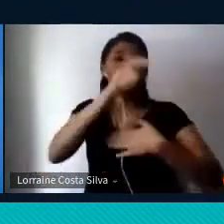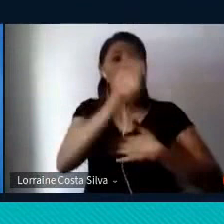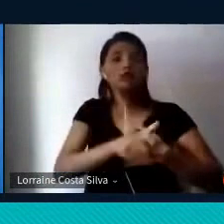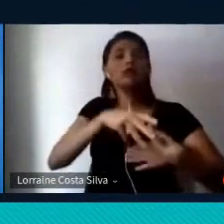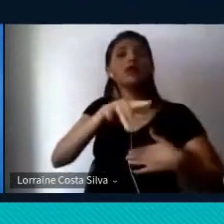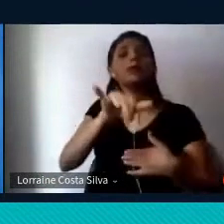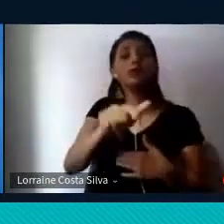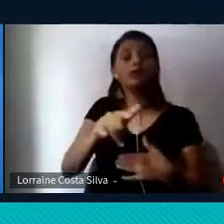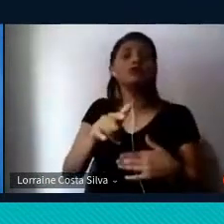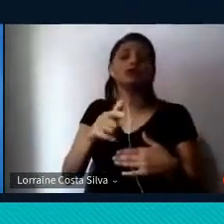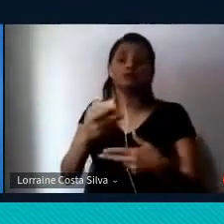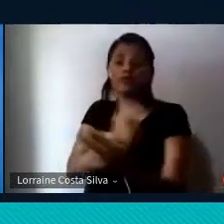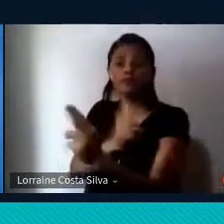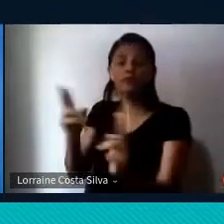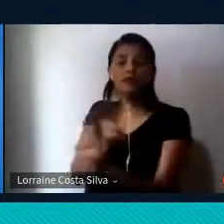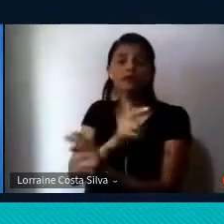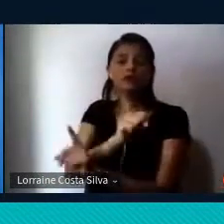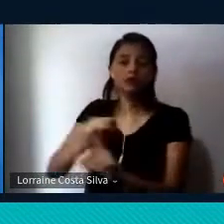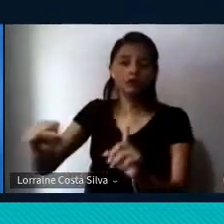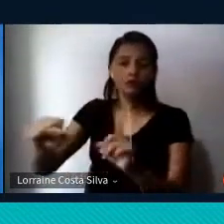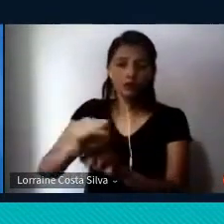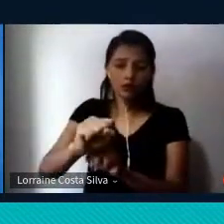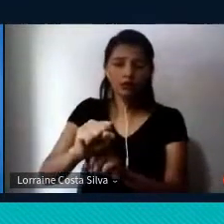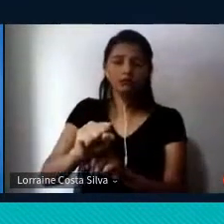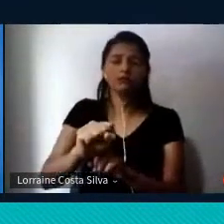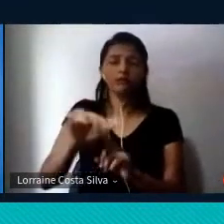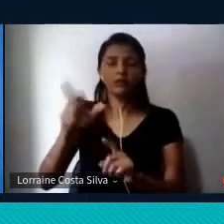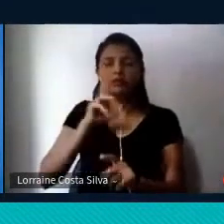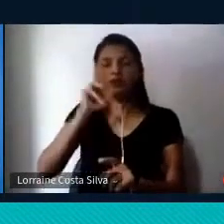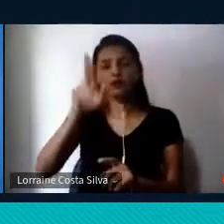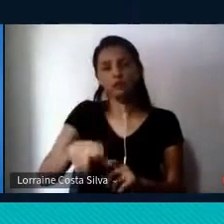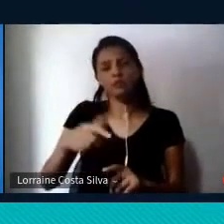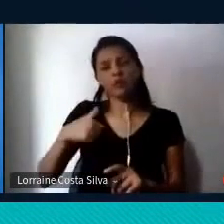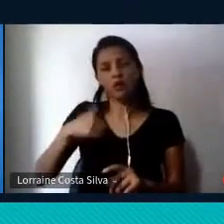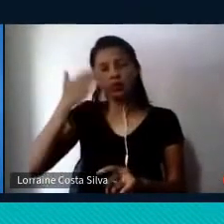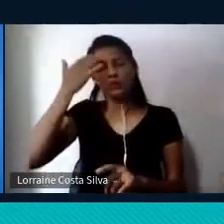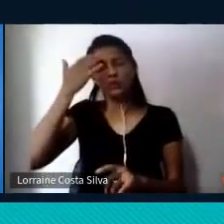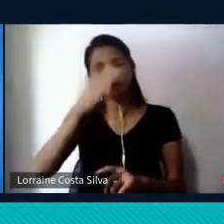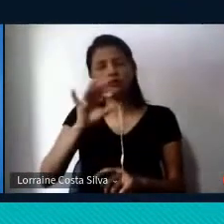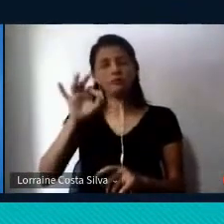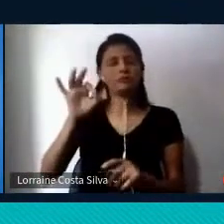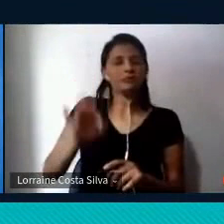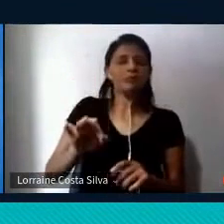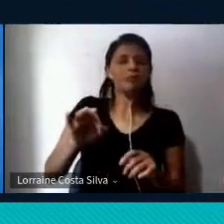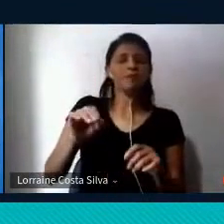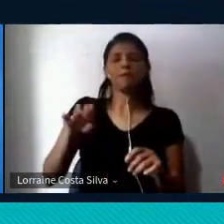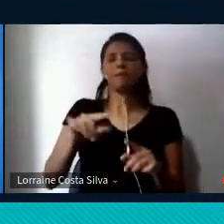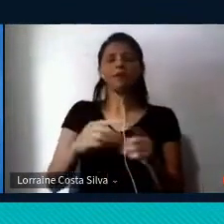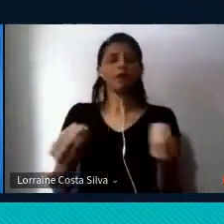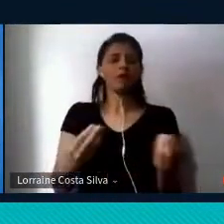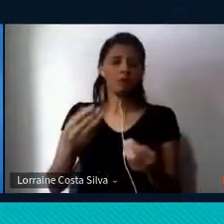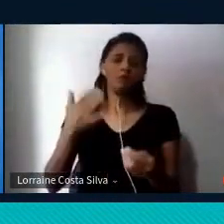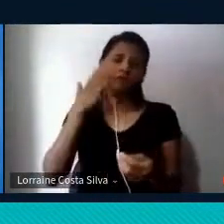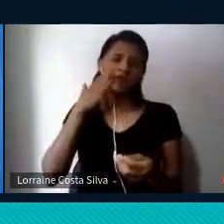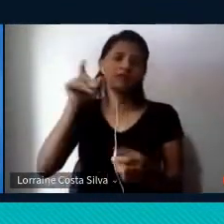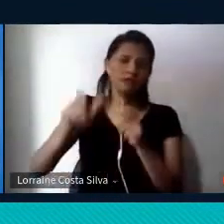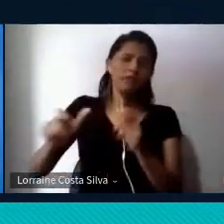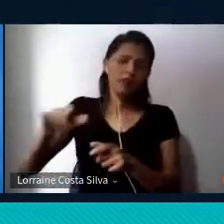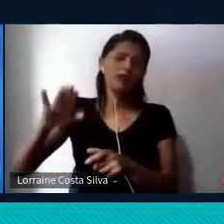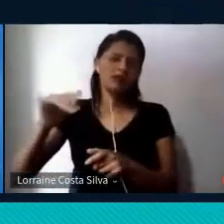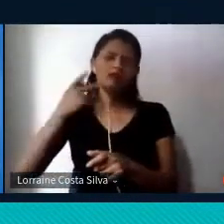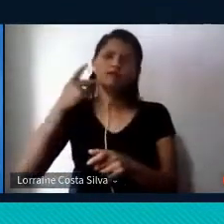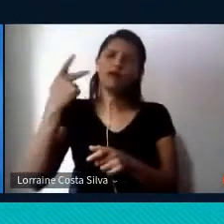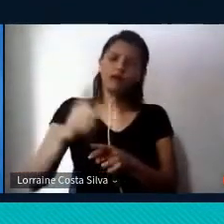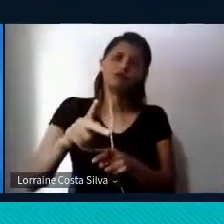Esses resultados me surpreenderam, ou seja, não entendi muito bem, eu esperava que houvesse muito mais cientistas falando, na verdade, sobre a Covid.